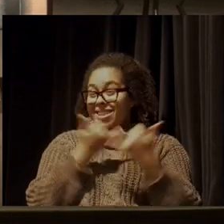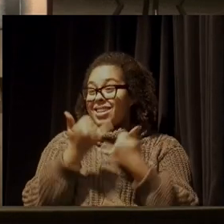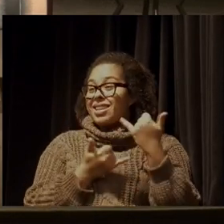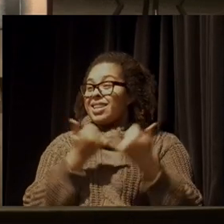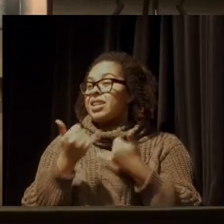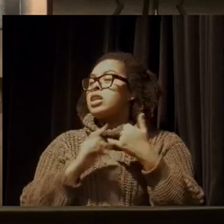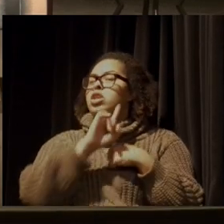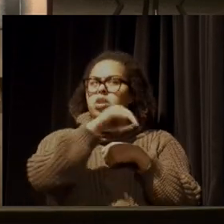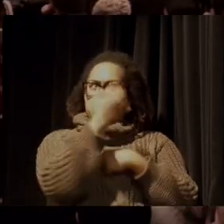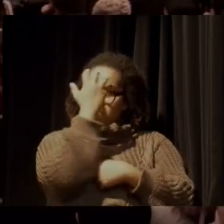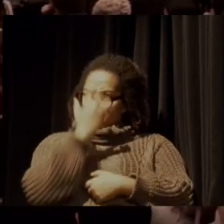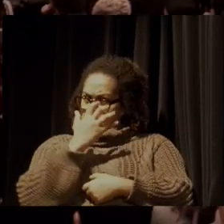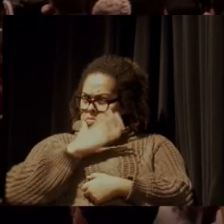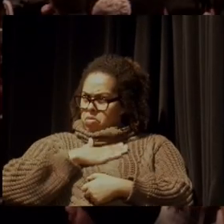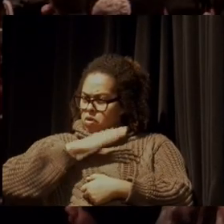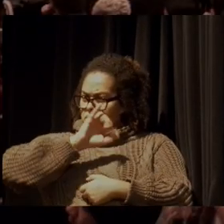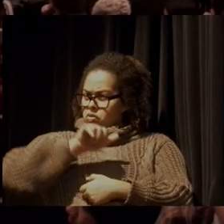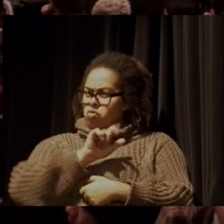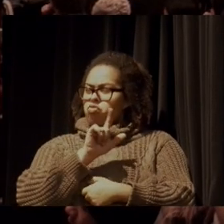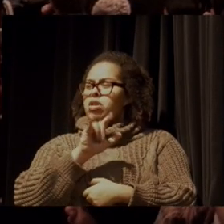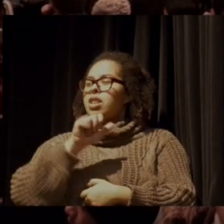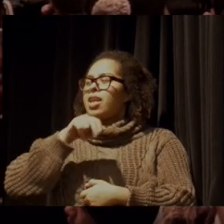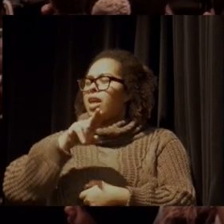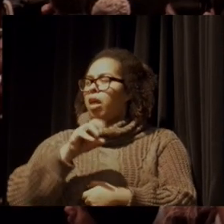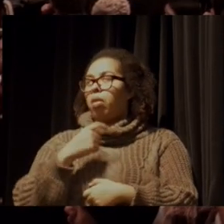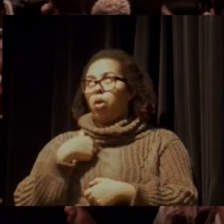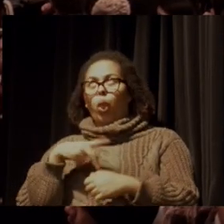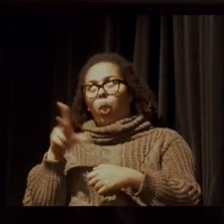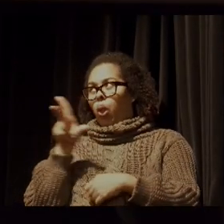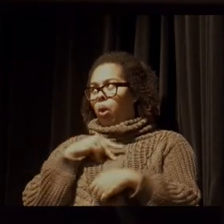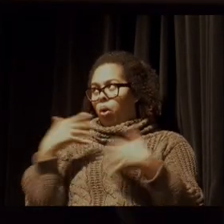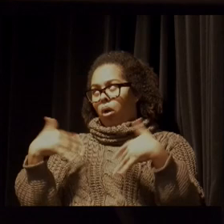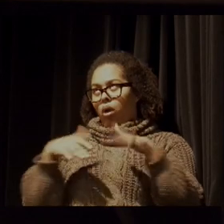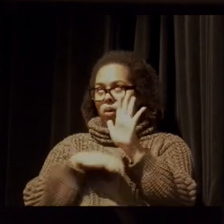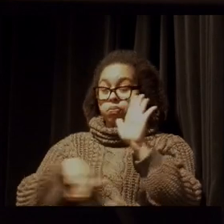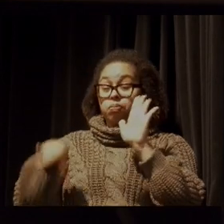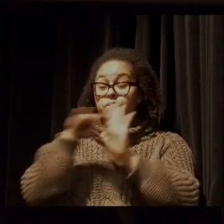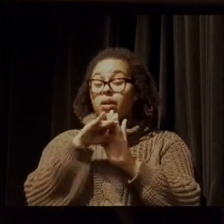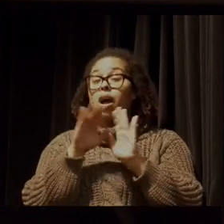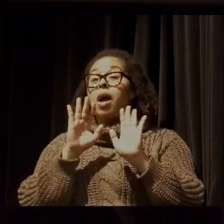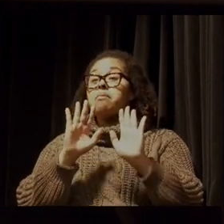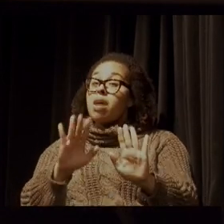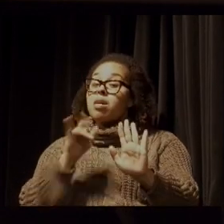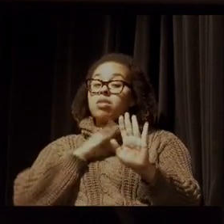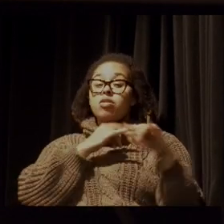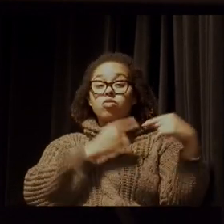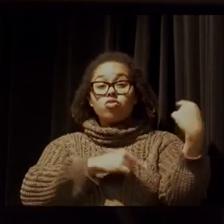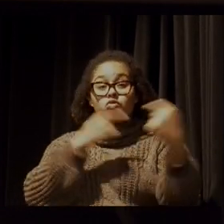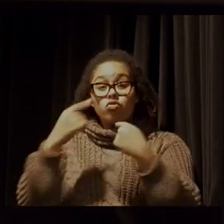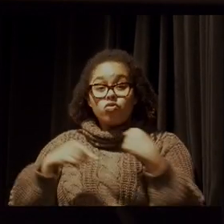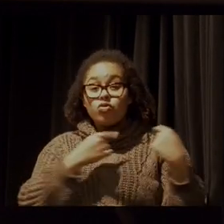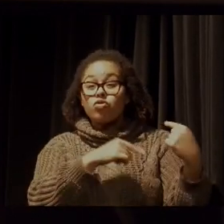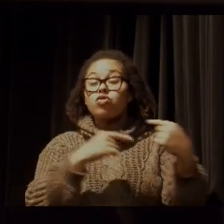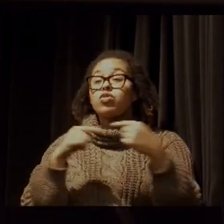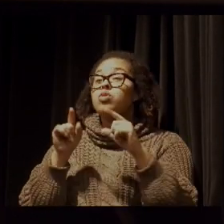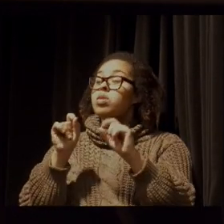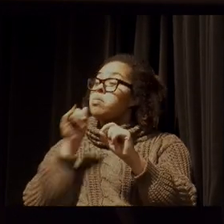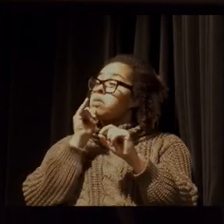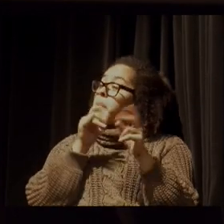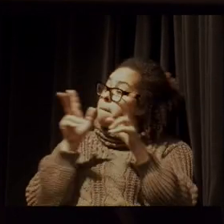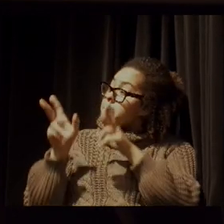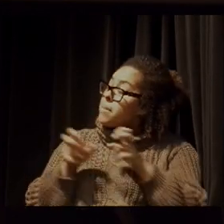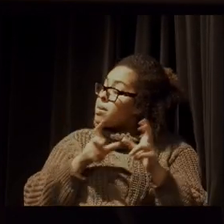depois você briga comigo, Juliano, que eu exagerei. Mas uma das questões que nós discutimos lá, vocês vejam as